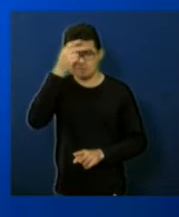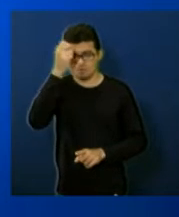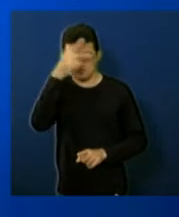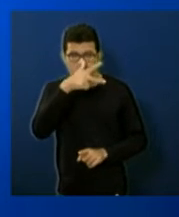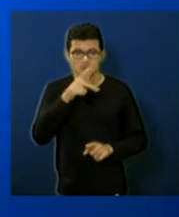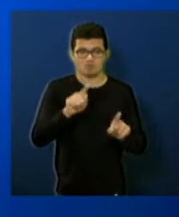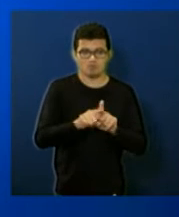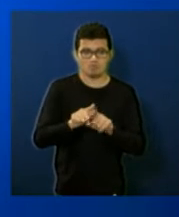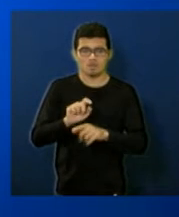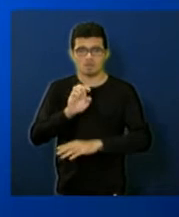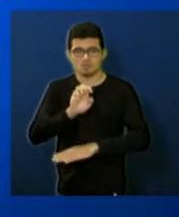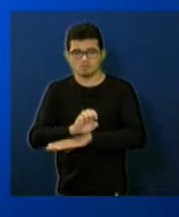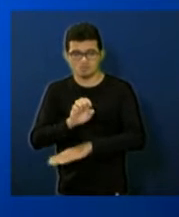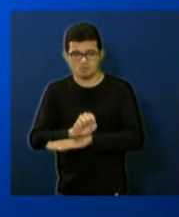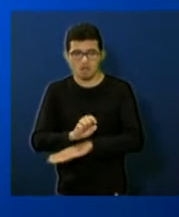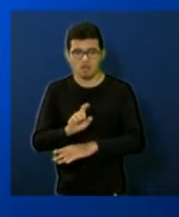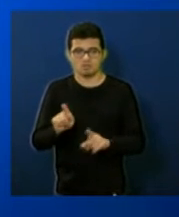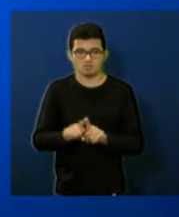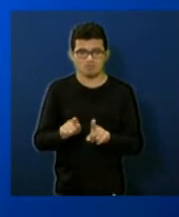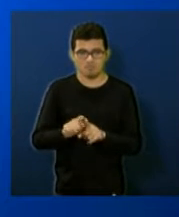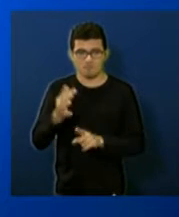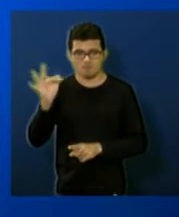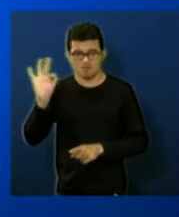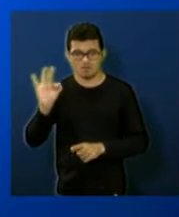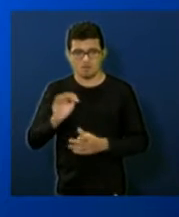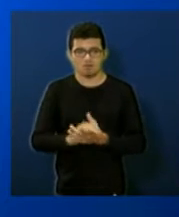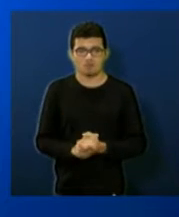governo estadual e ou federal.